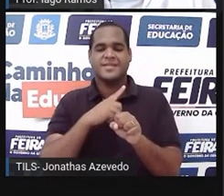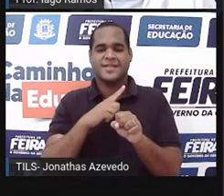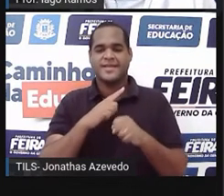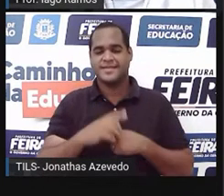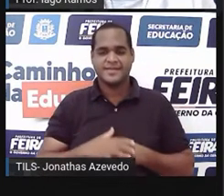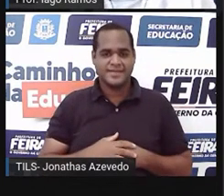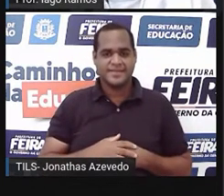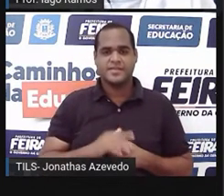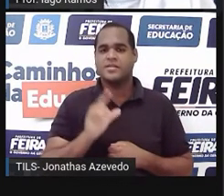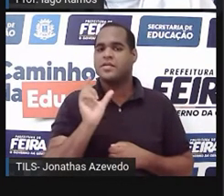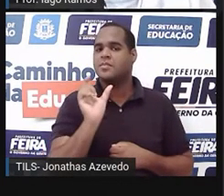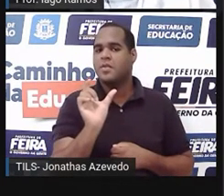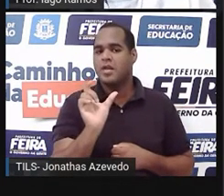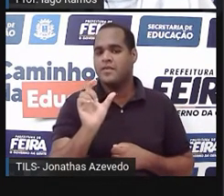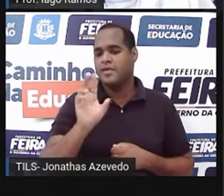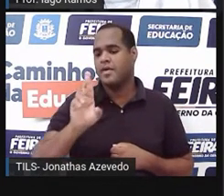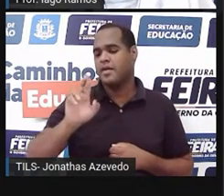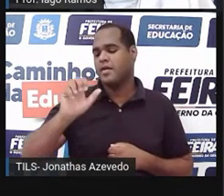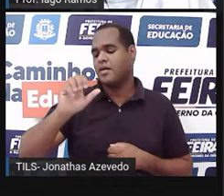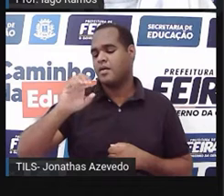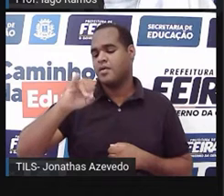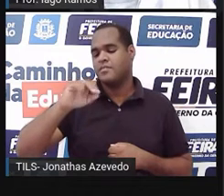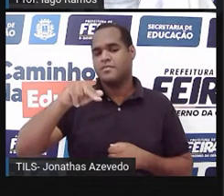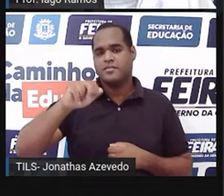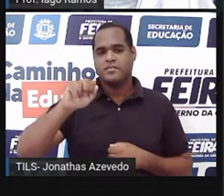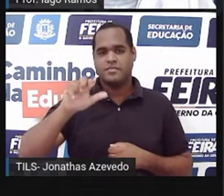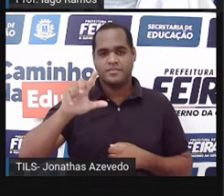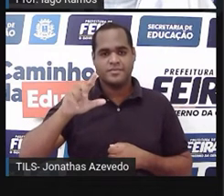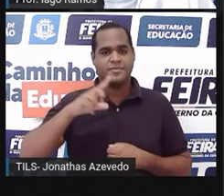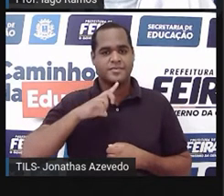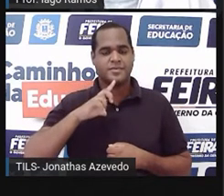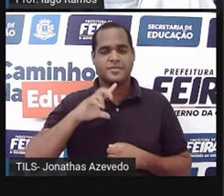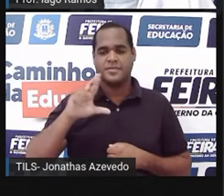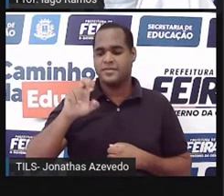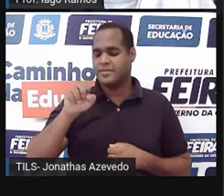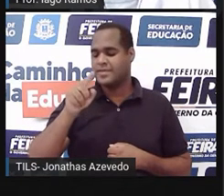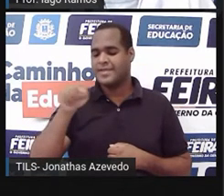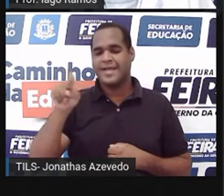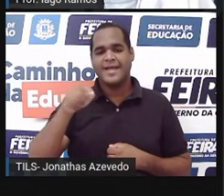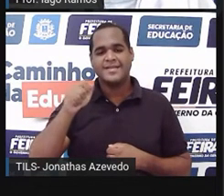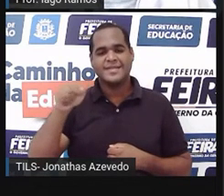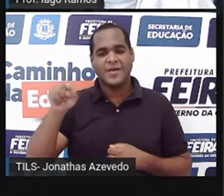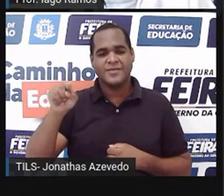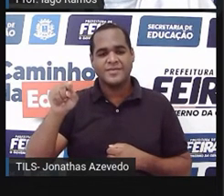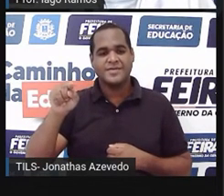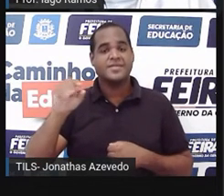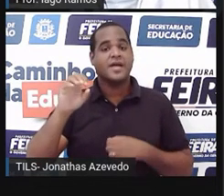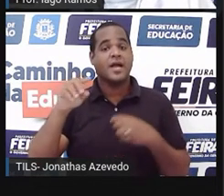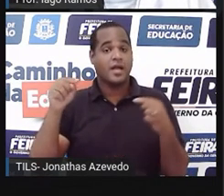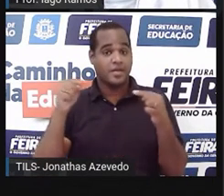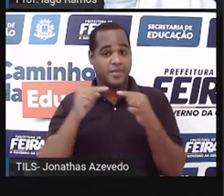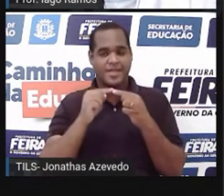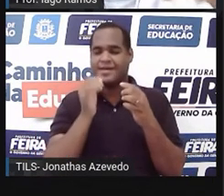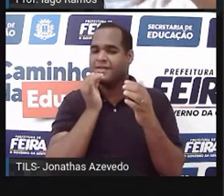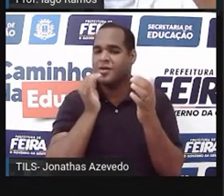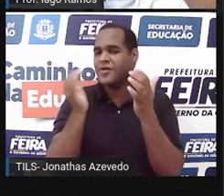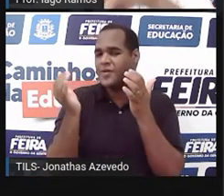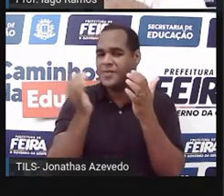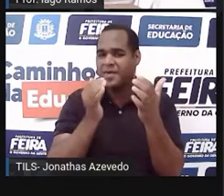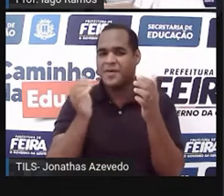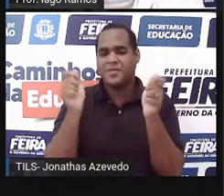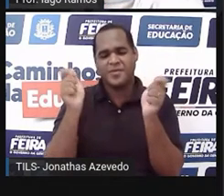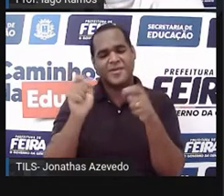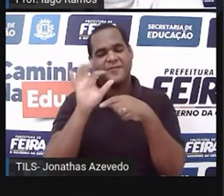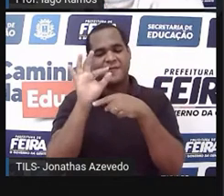Essa palavra racional vem de razão, razão é uma comparação que a gente faz usando